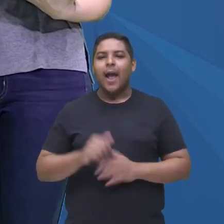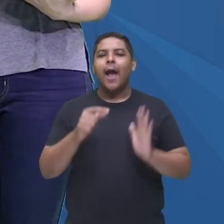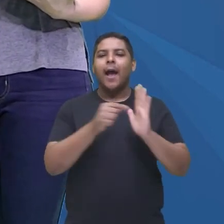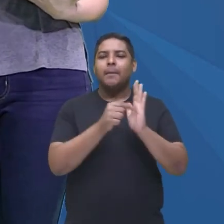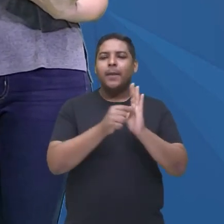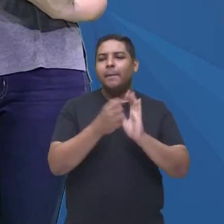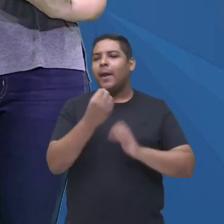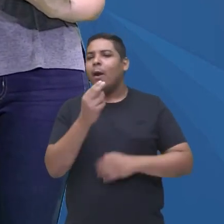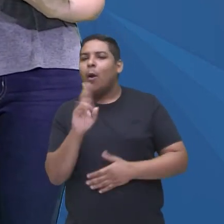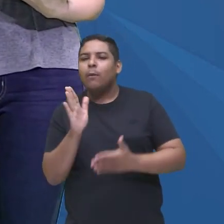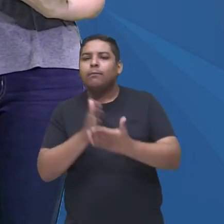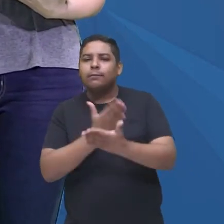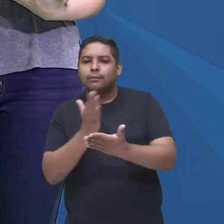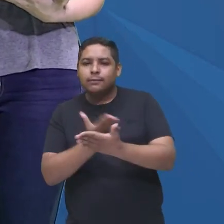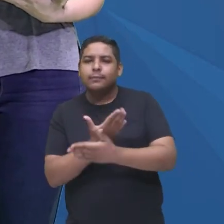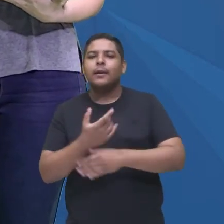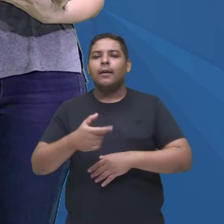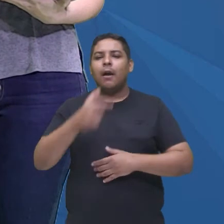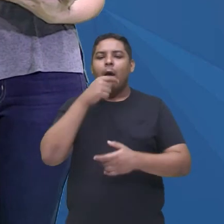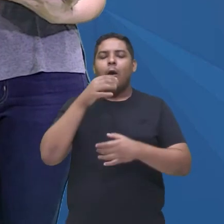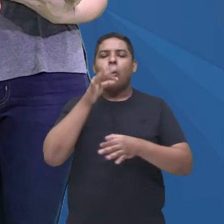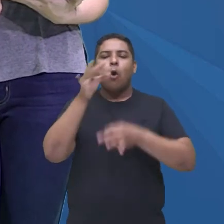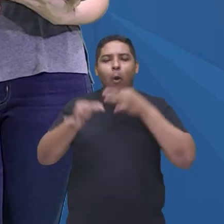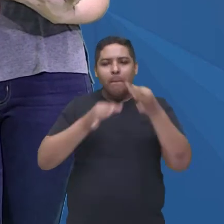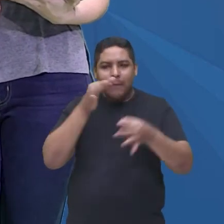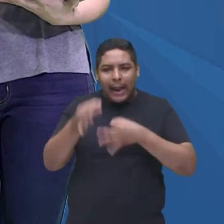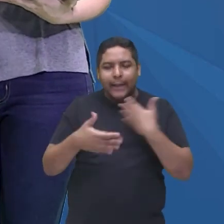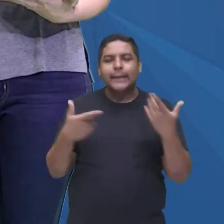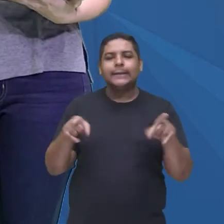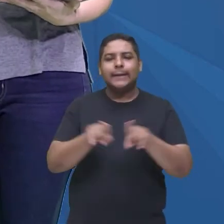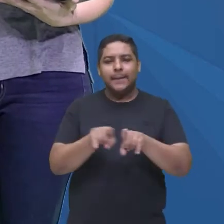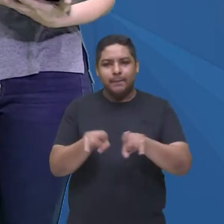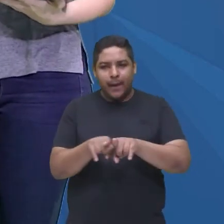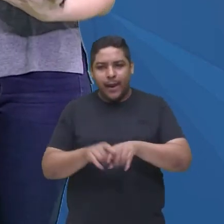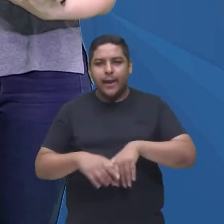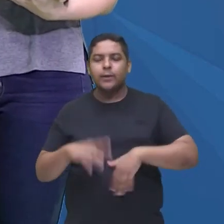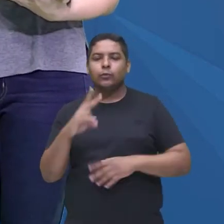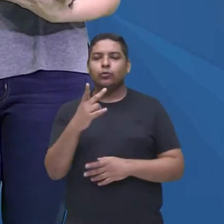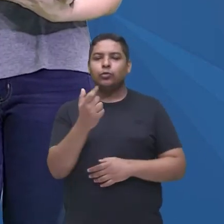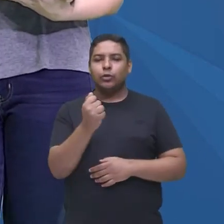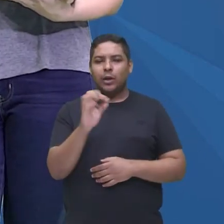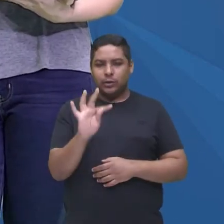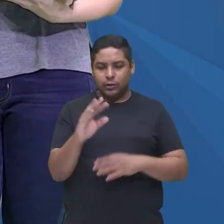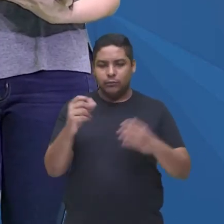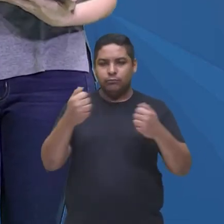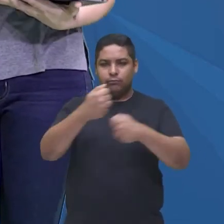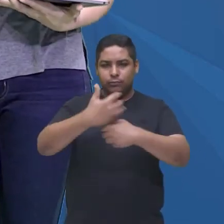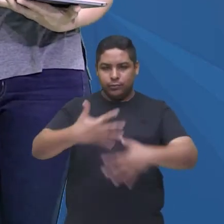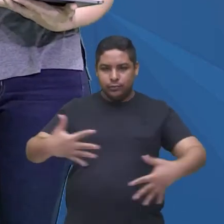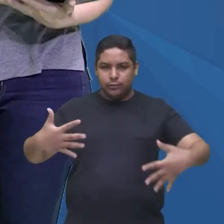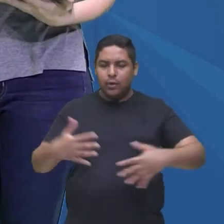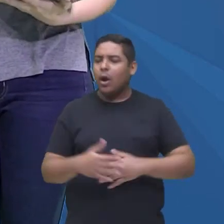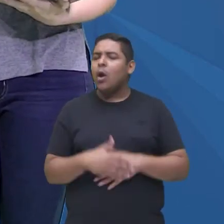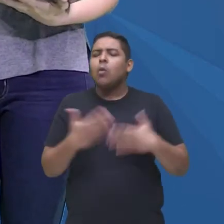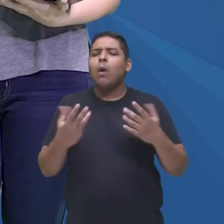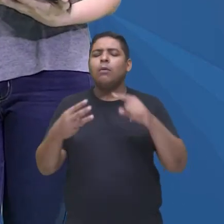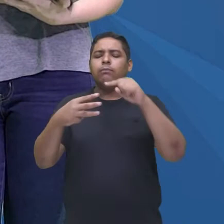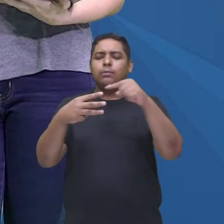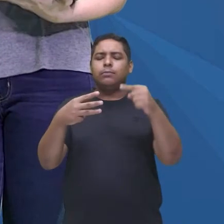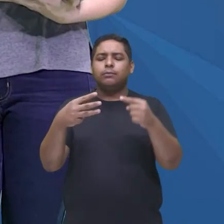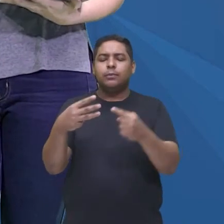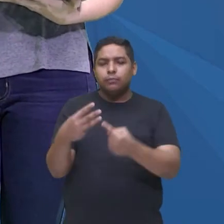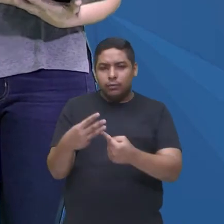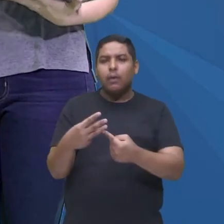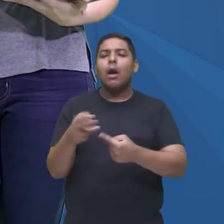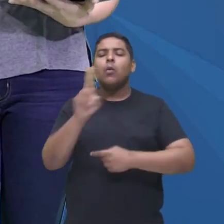no caderno, comenta também, ali no nosso chat, qual desses três termos, são utilizados na série, The Walking Dead,